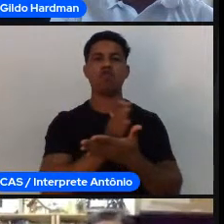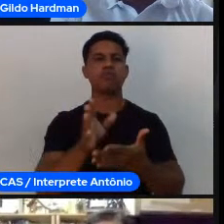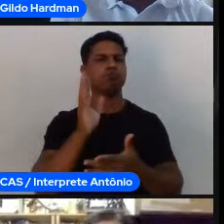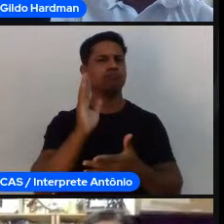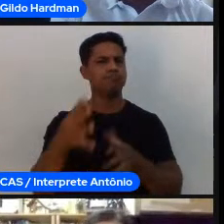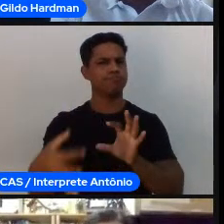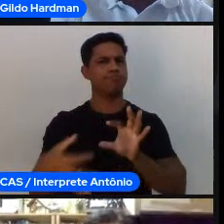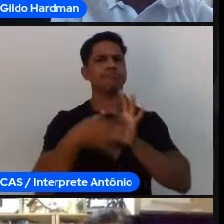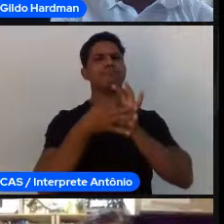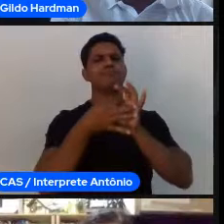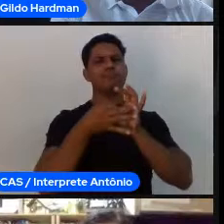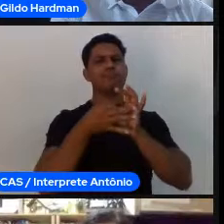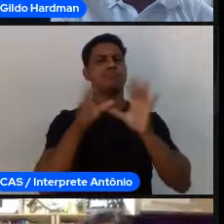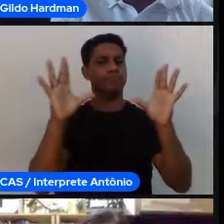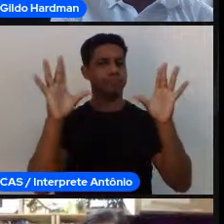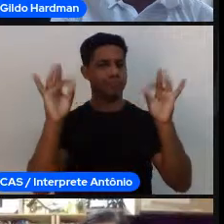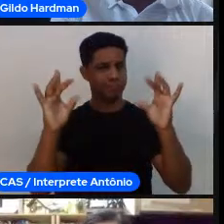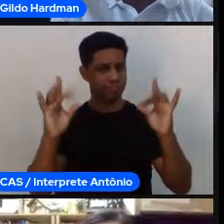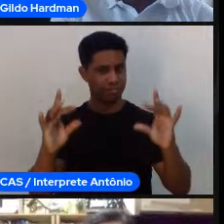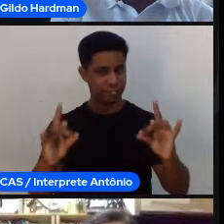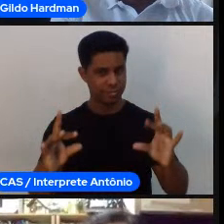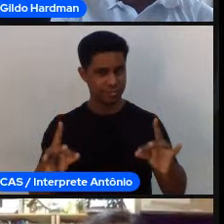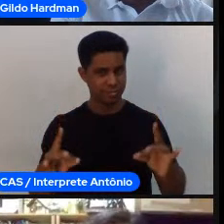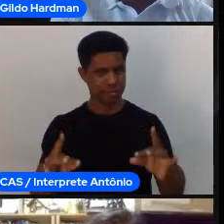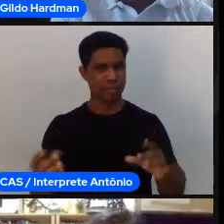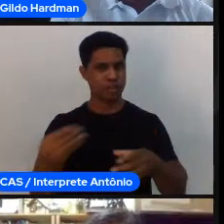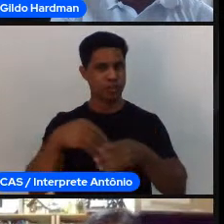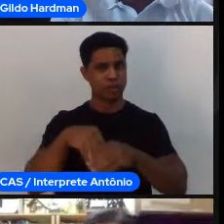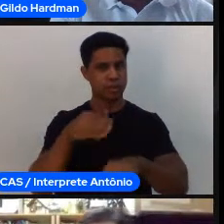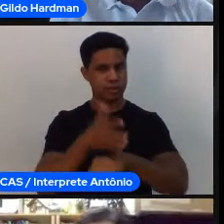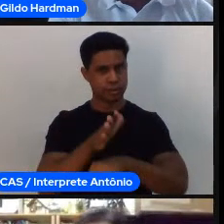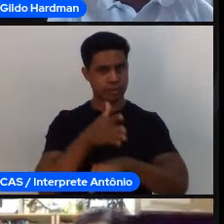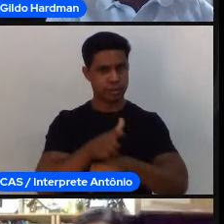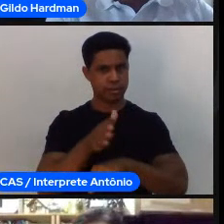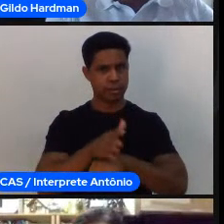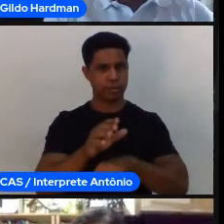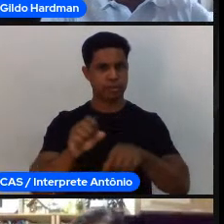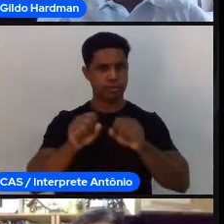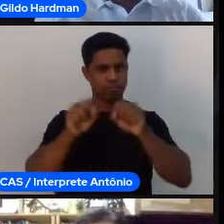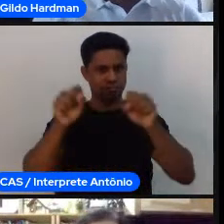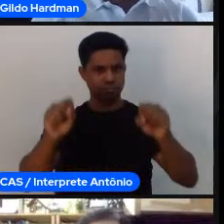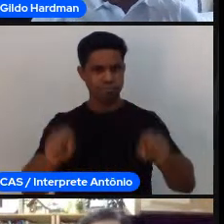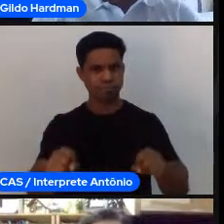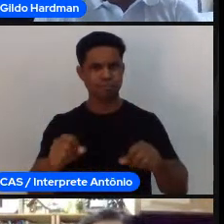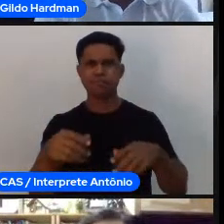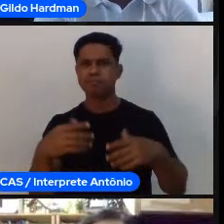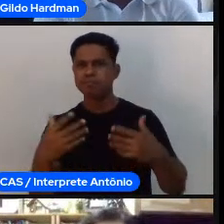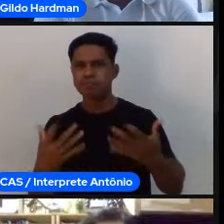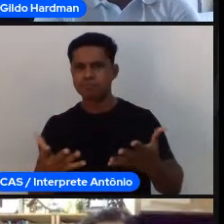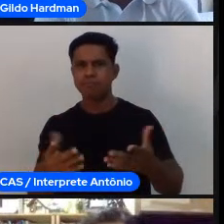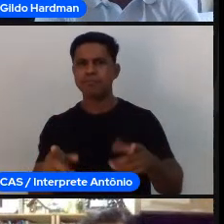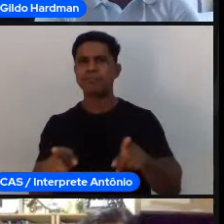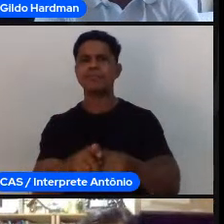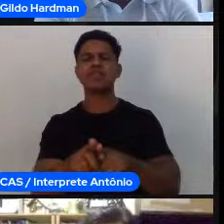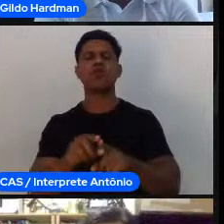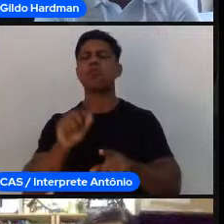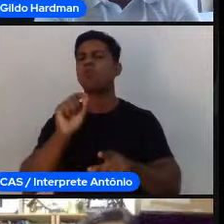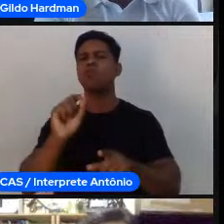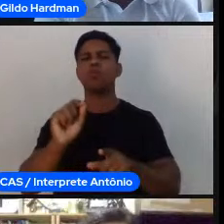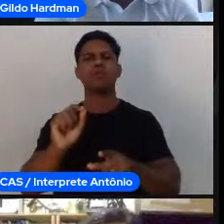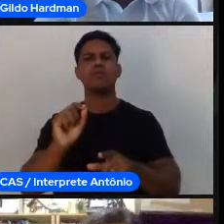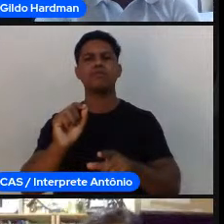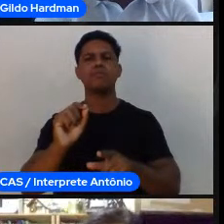modalidades, né? Quais são as demandas físicas, quais são os sistemas de jogo, quais são os fundamentos necessários para atender